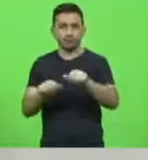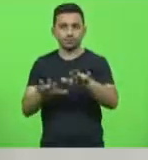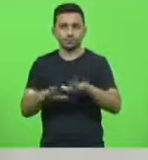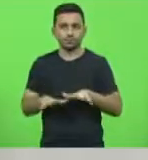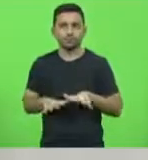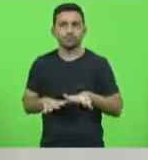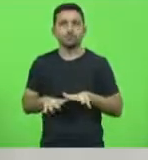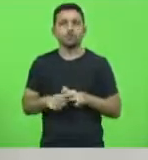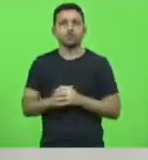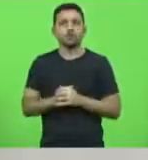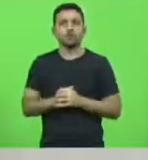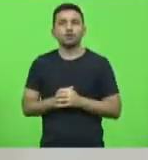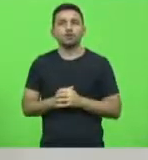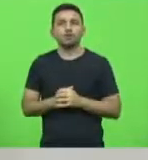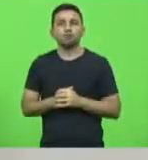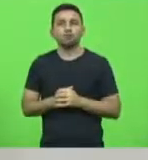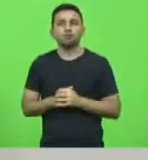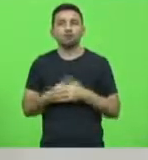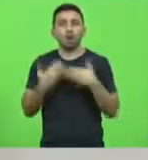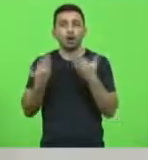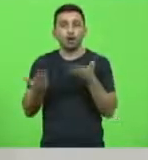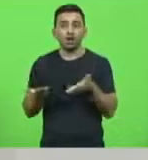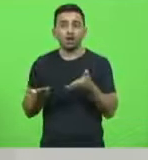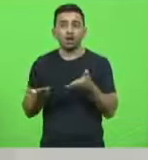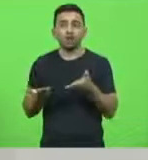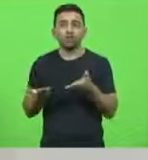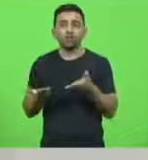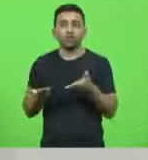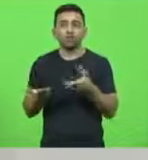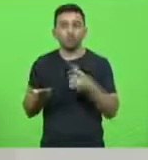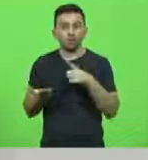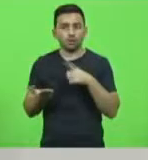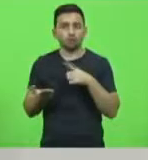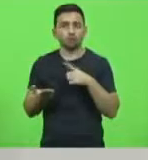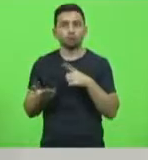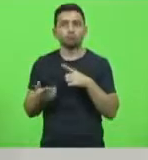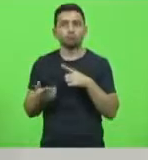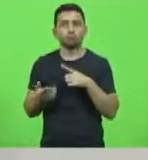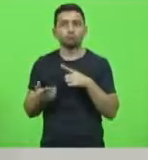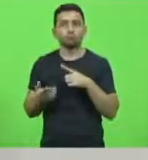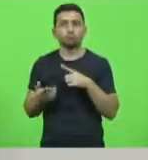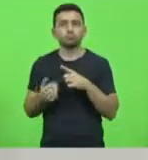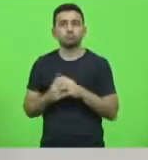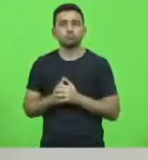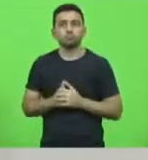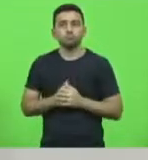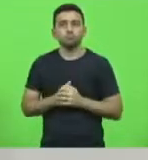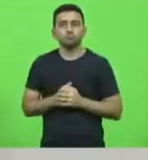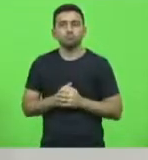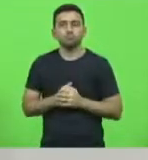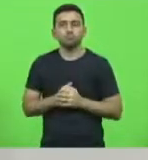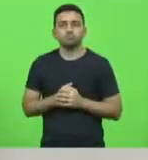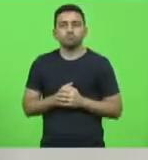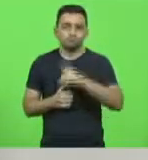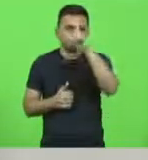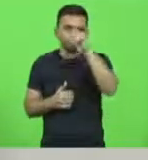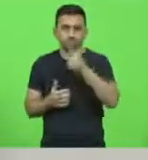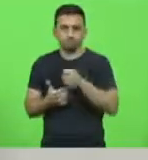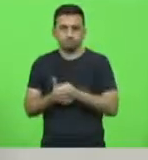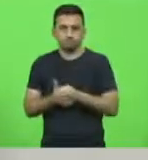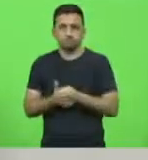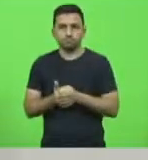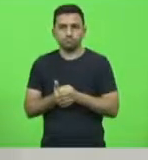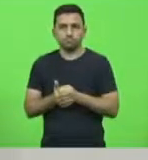Foram naquela oportunidade, a decisão que